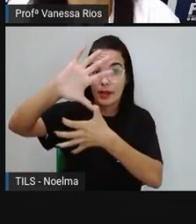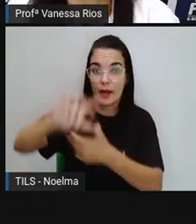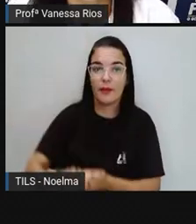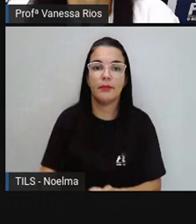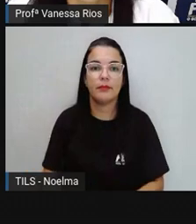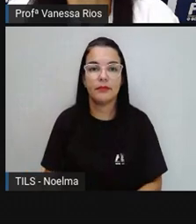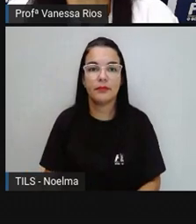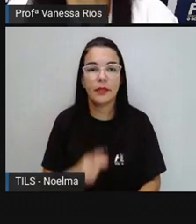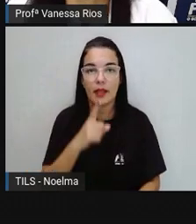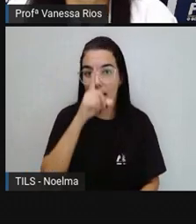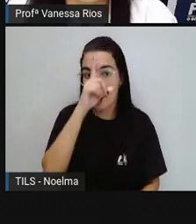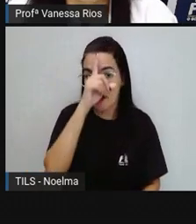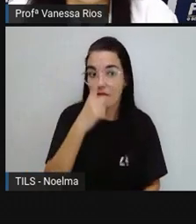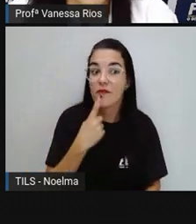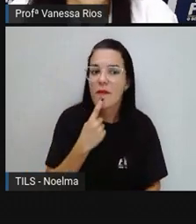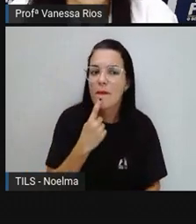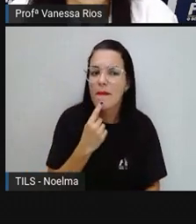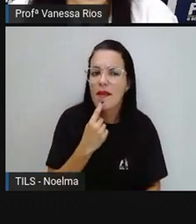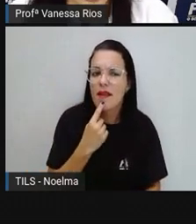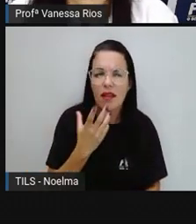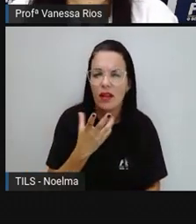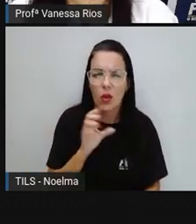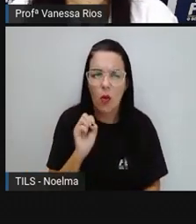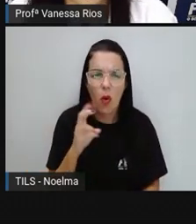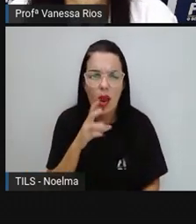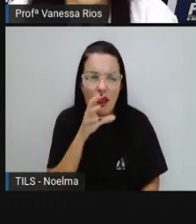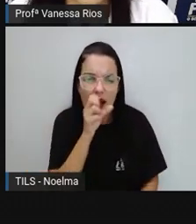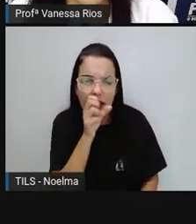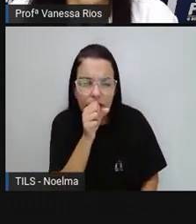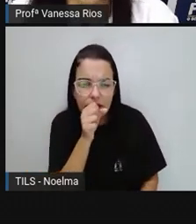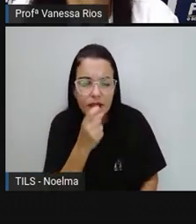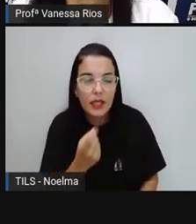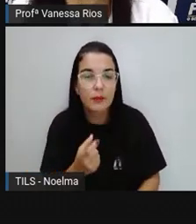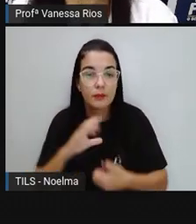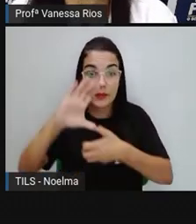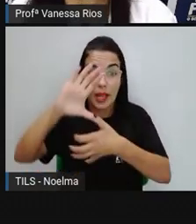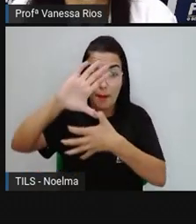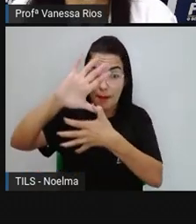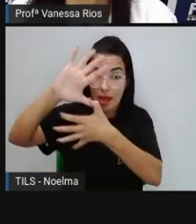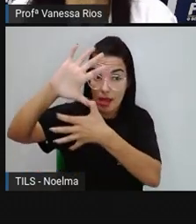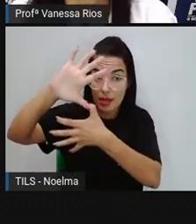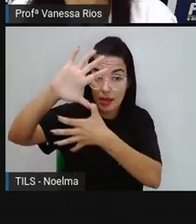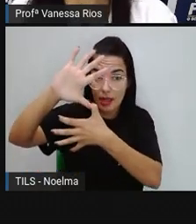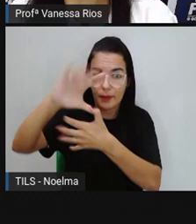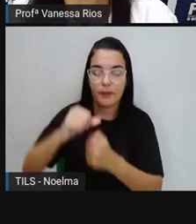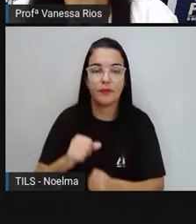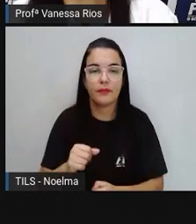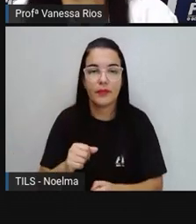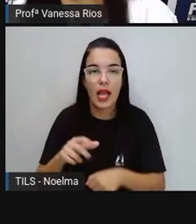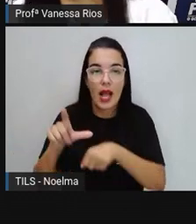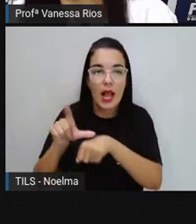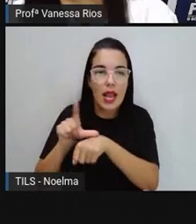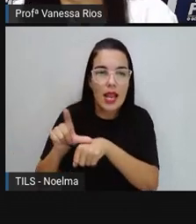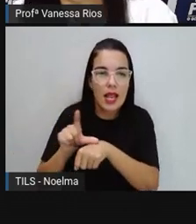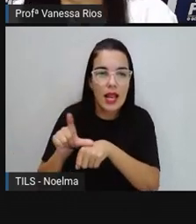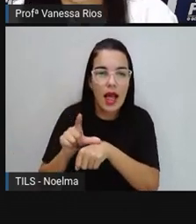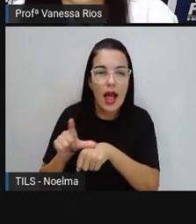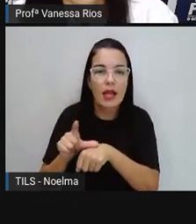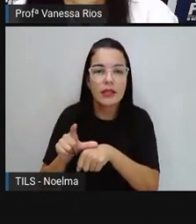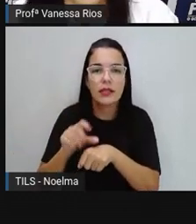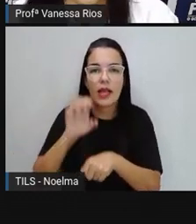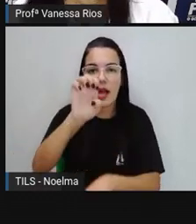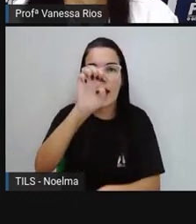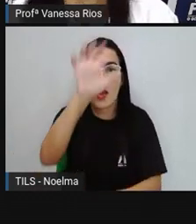usando essa cor aí um vermelho, né, alaranjado, mas um vermelho, o roxo correspondendo aí à